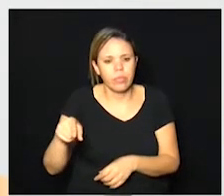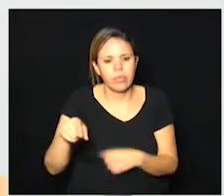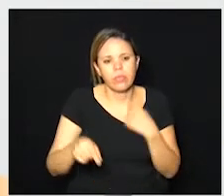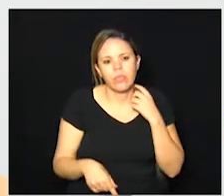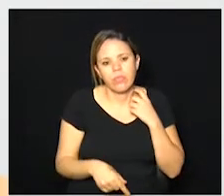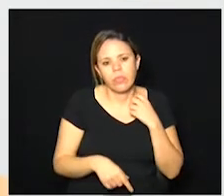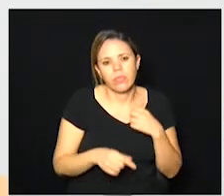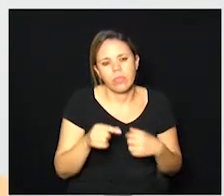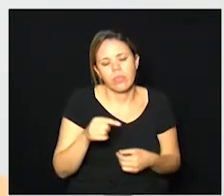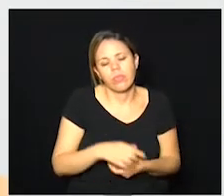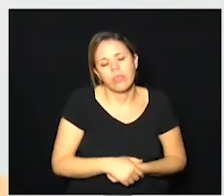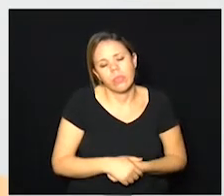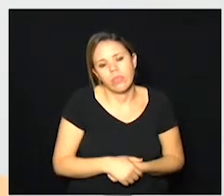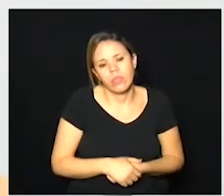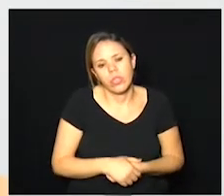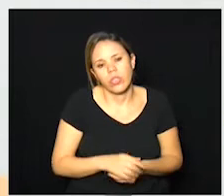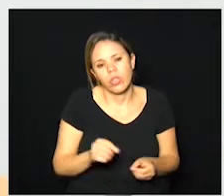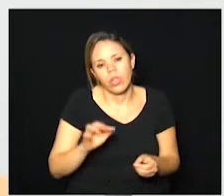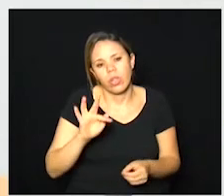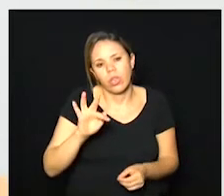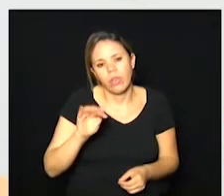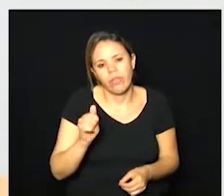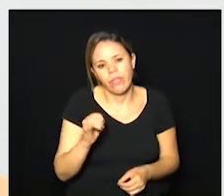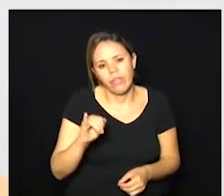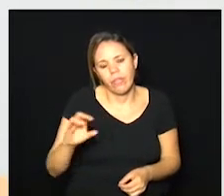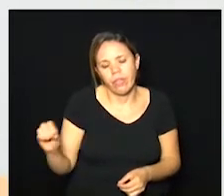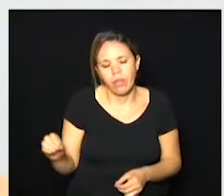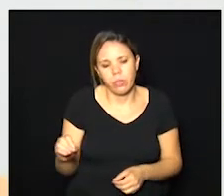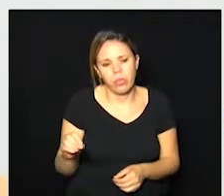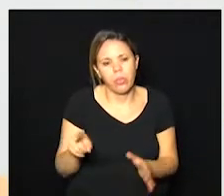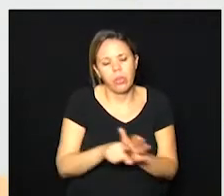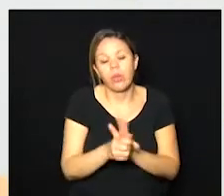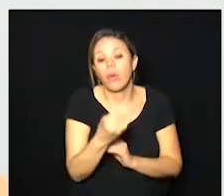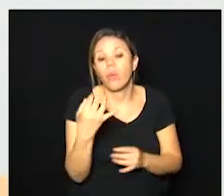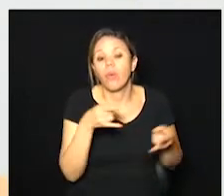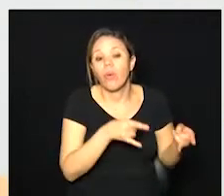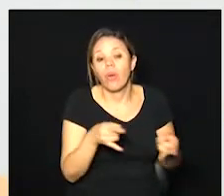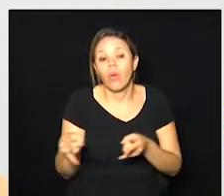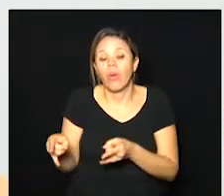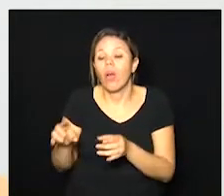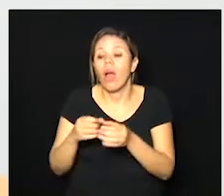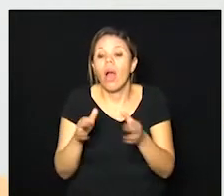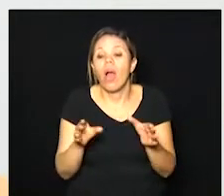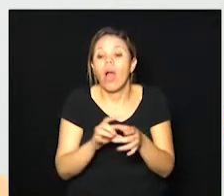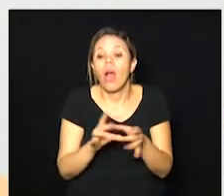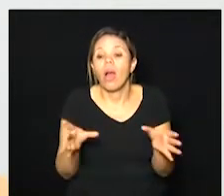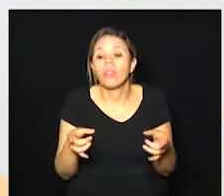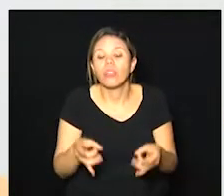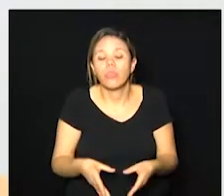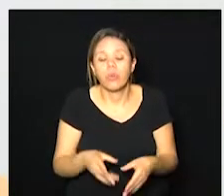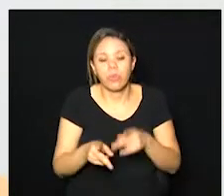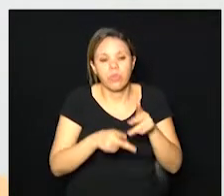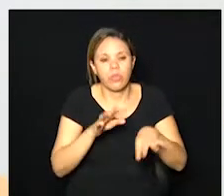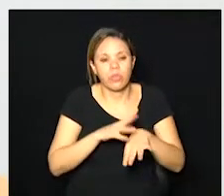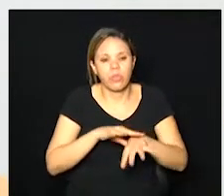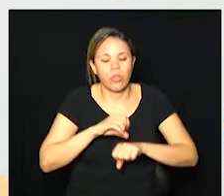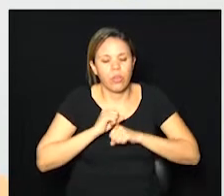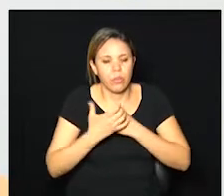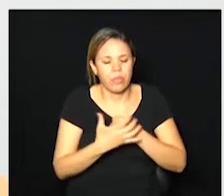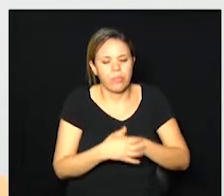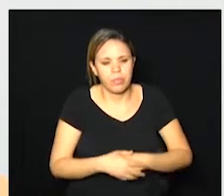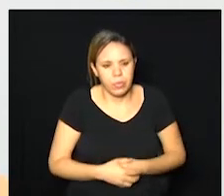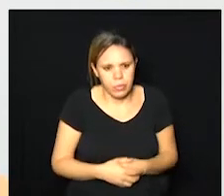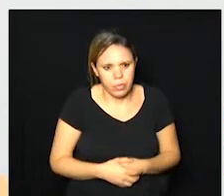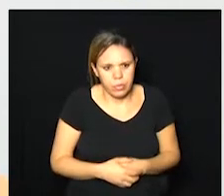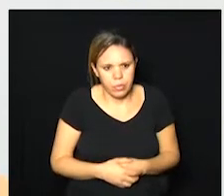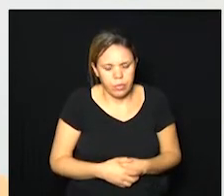prefeito Jonas Donizete o Fábio Reuel ele pergunta sobre o número de leitos que ainda estão disponíveis na cidade para os doentes com o coronavírus